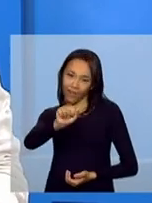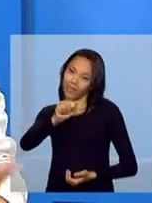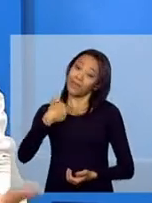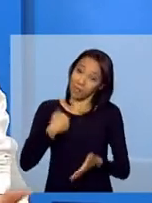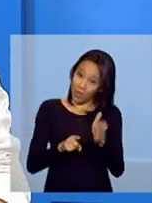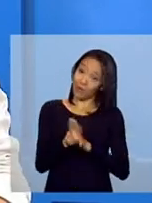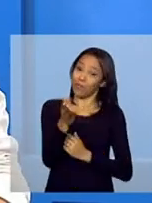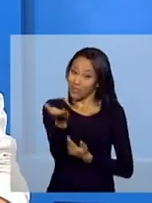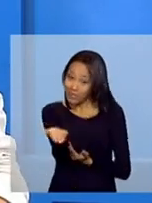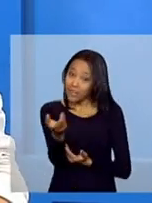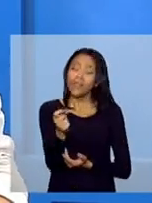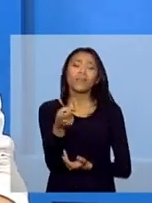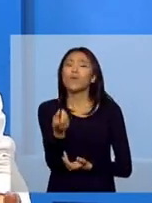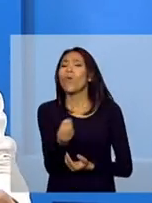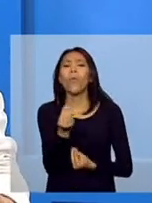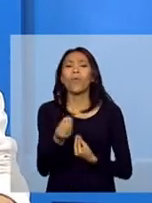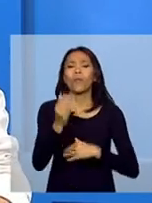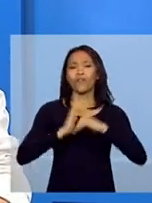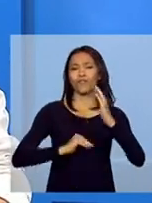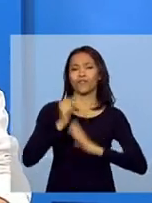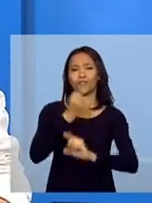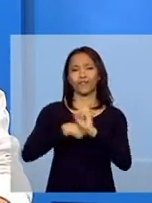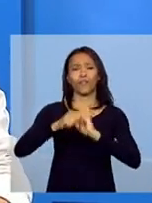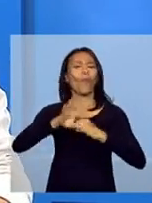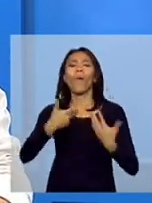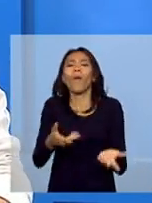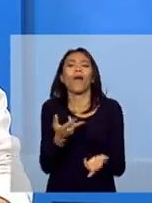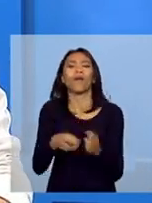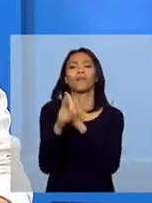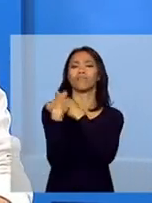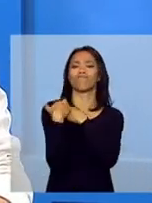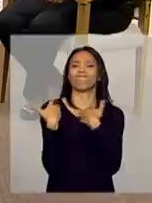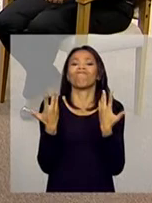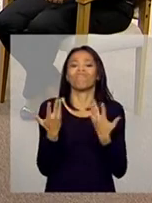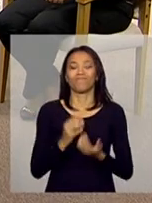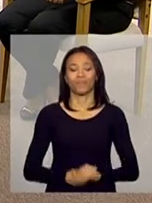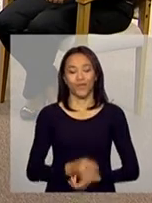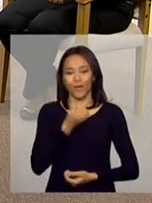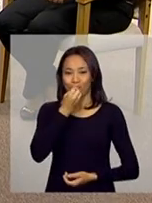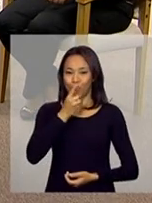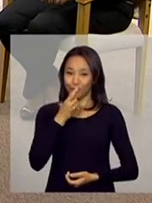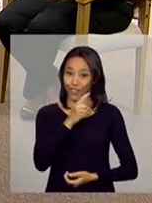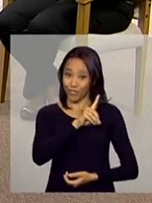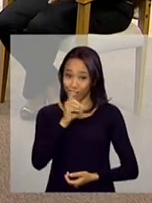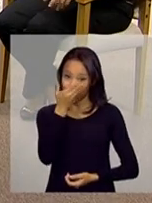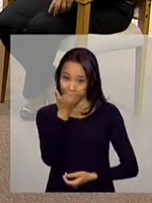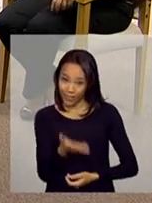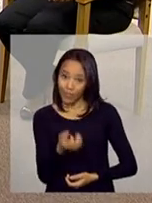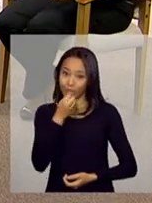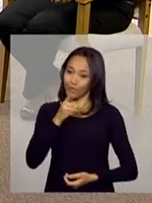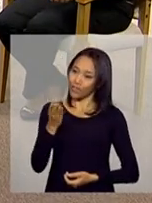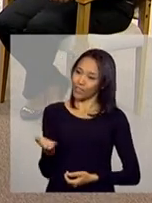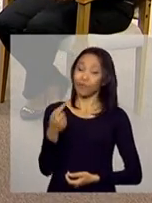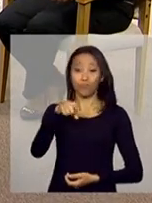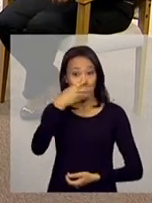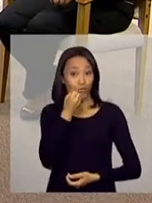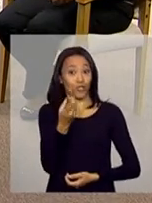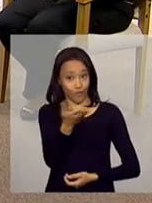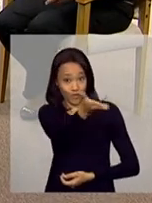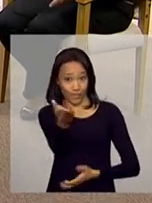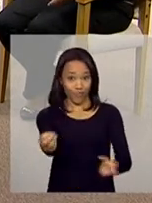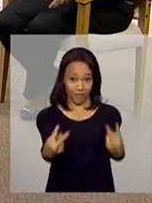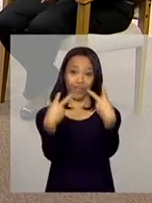você. E no caso da assistência social, qual é o papel dela? Bom dia, Adriana, bom dia, Daniel, bom dia a você que nos assiste.